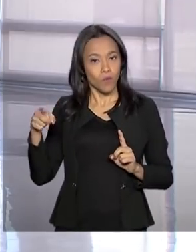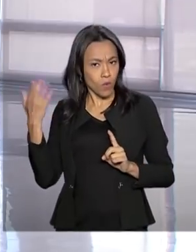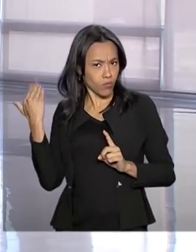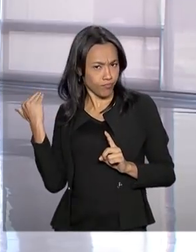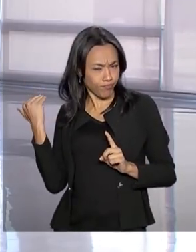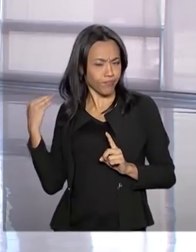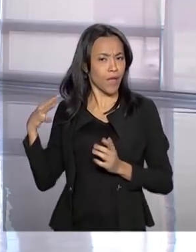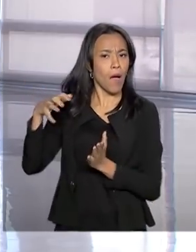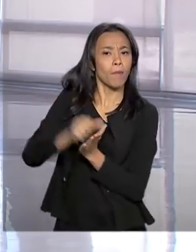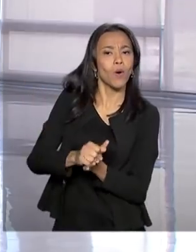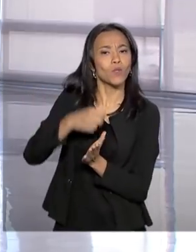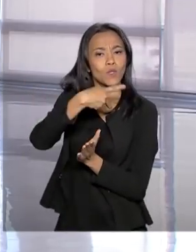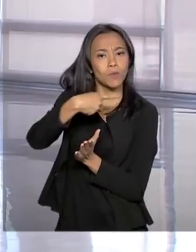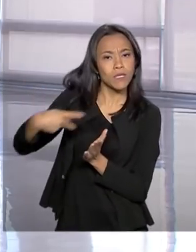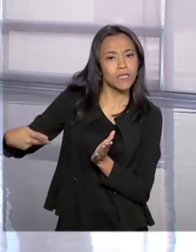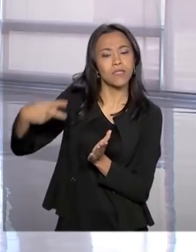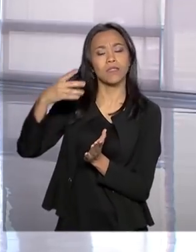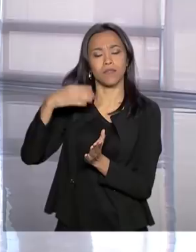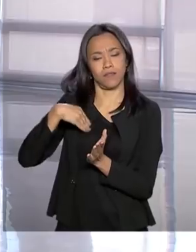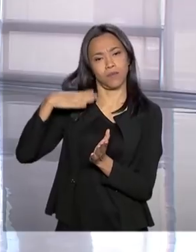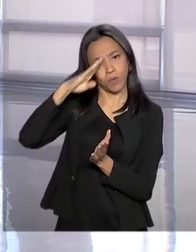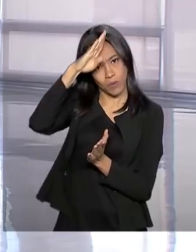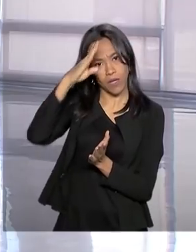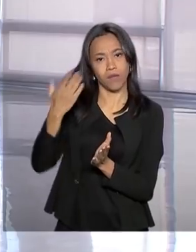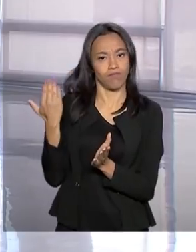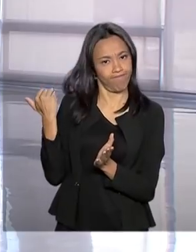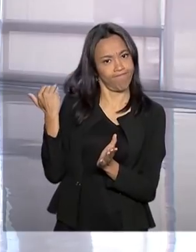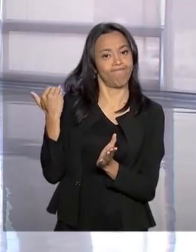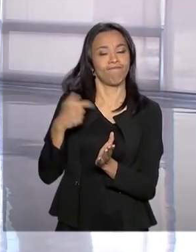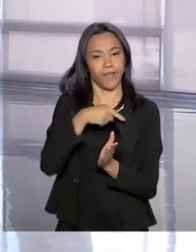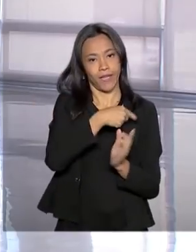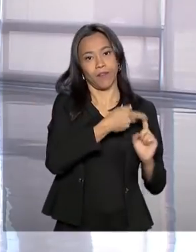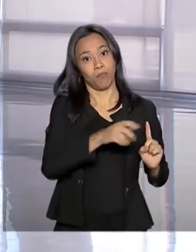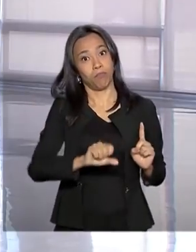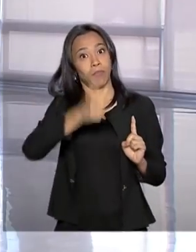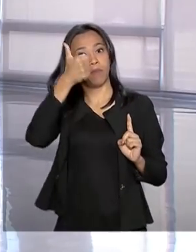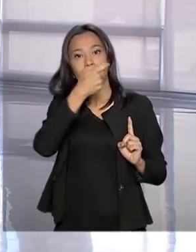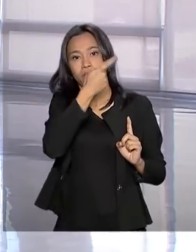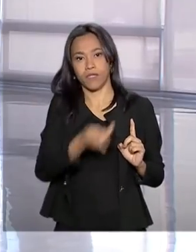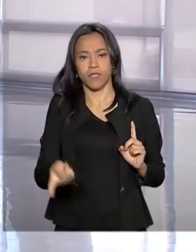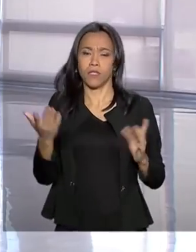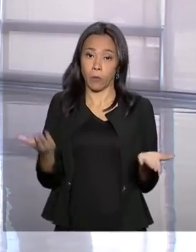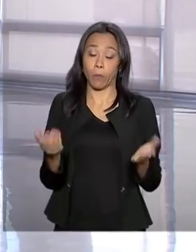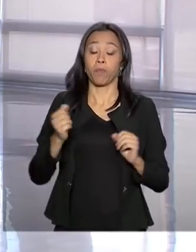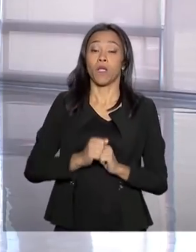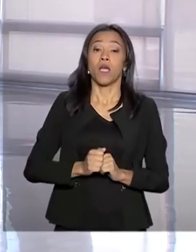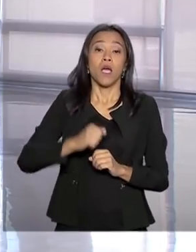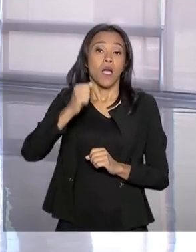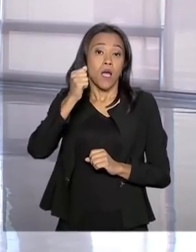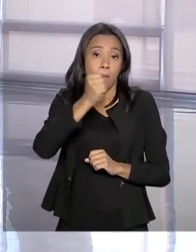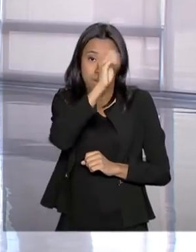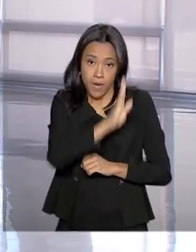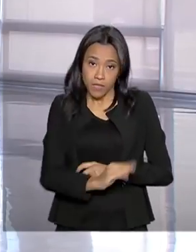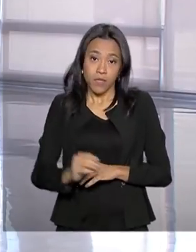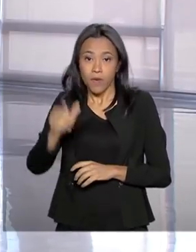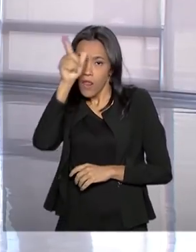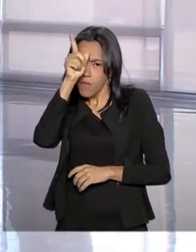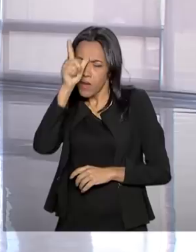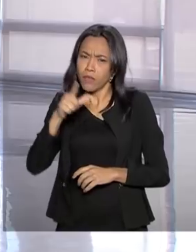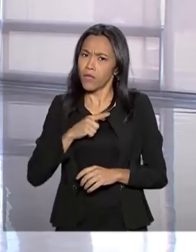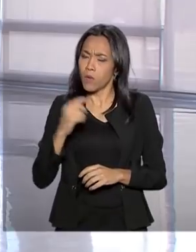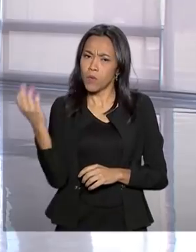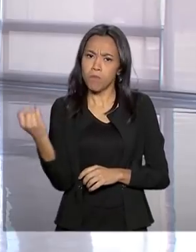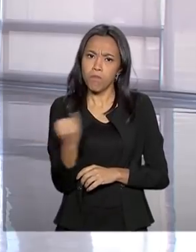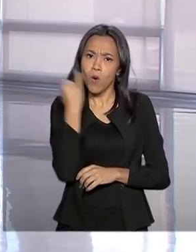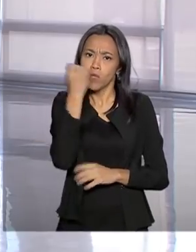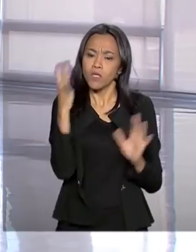do presidente Jair Bolsonaro em janeiro. Brasil e Alemanha, lembrando que Brasil e Alemanha têm uma importante cooperação econômica e nessa